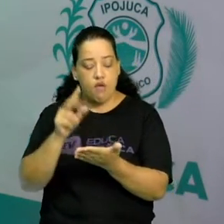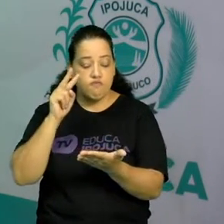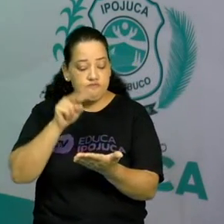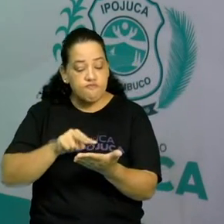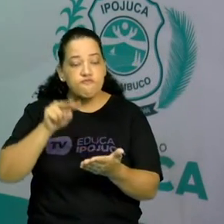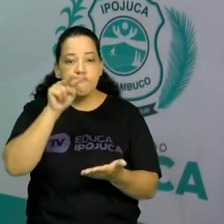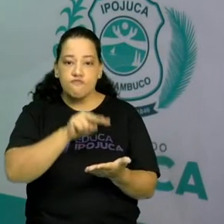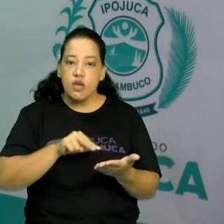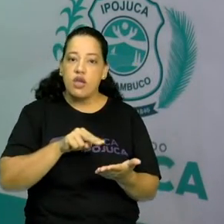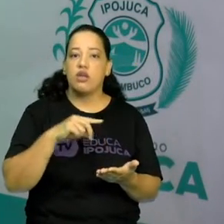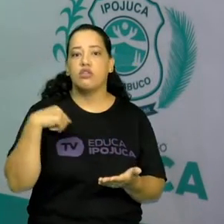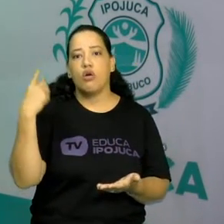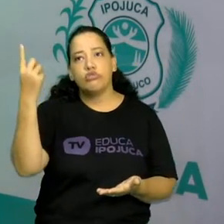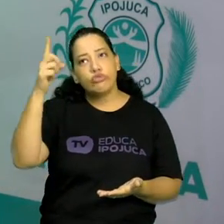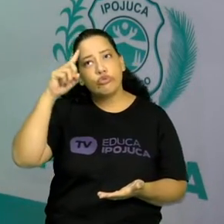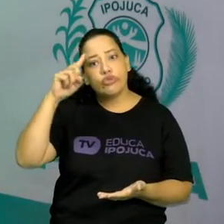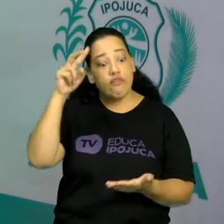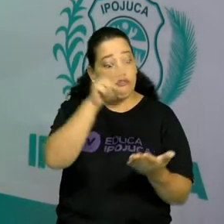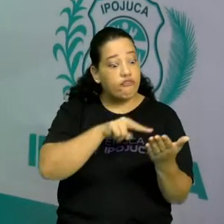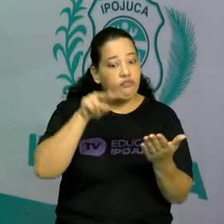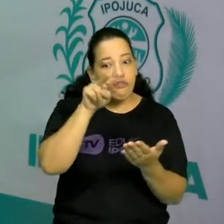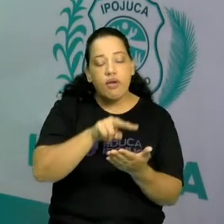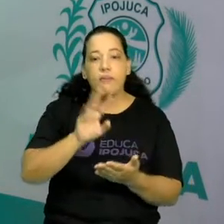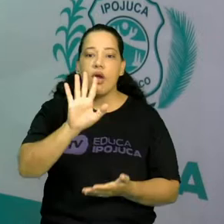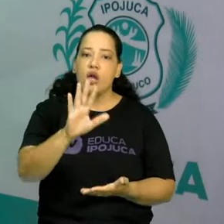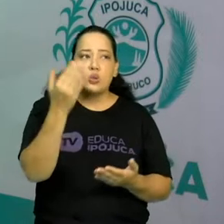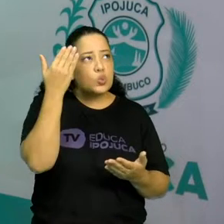no dia a dia, só que a gente não sabe classificá-los.